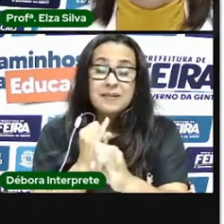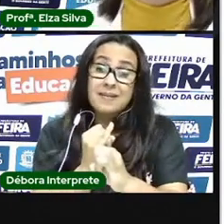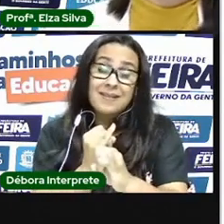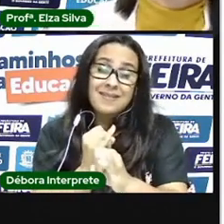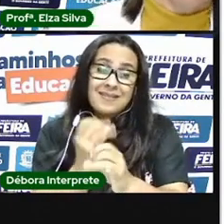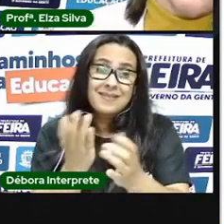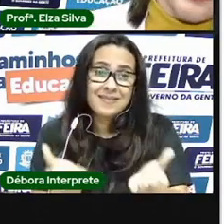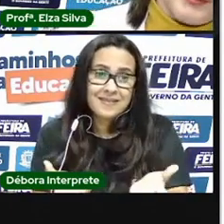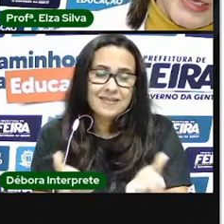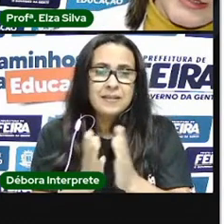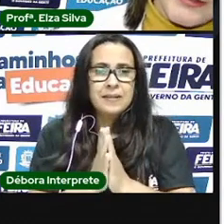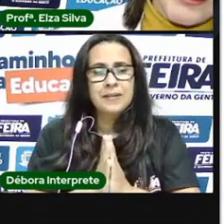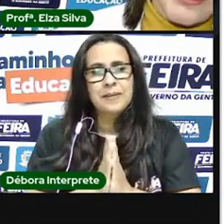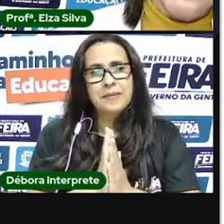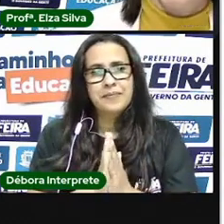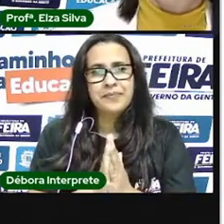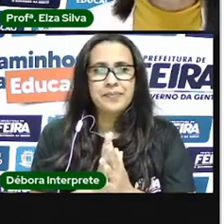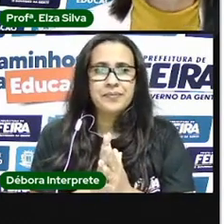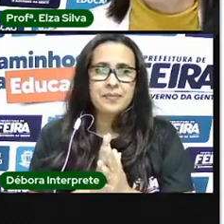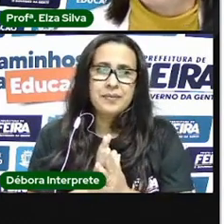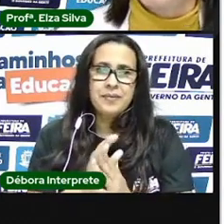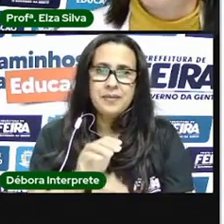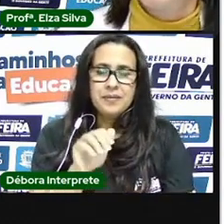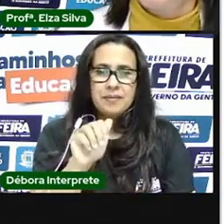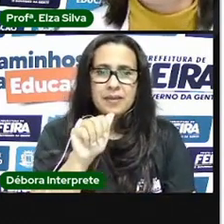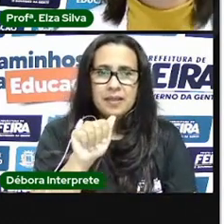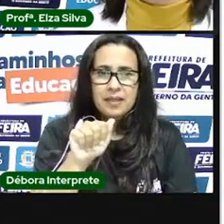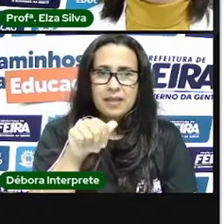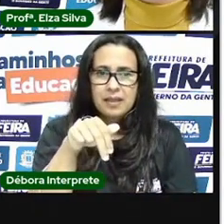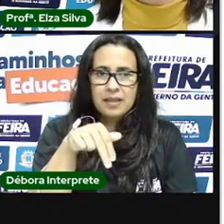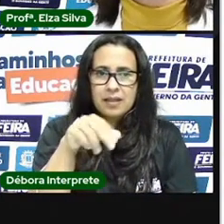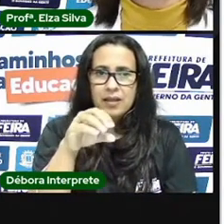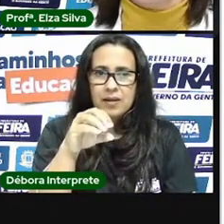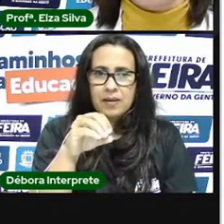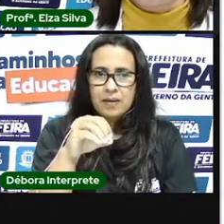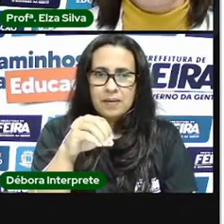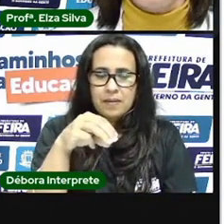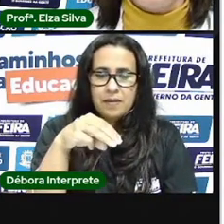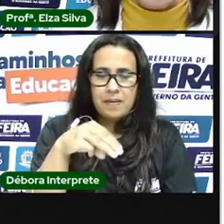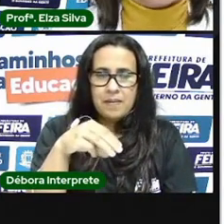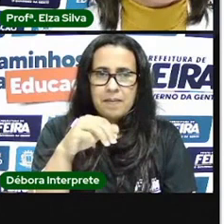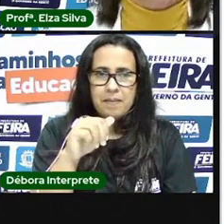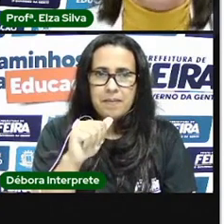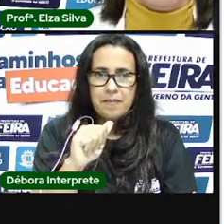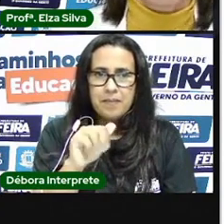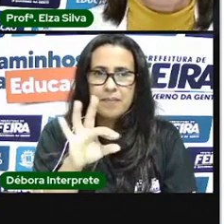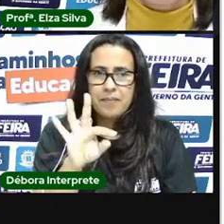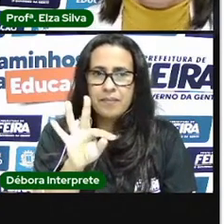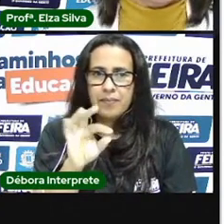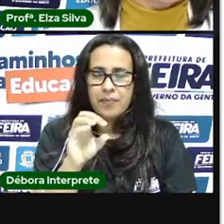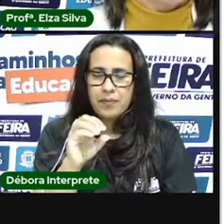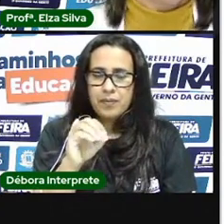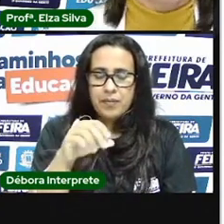então as onomatopeias são os sons que nós reproduzimos na história então por exemplo